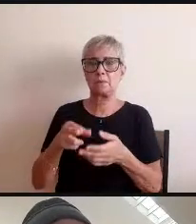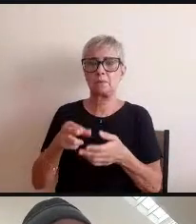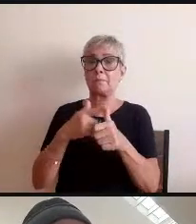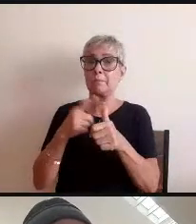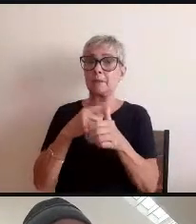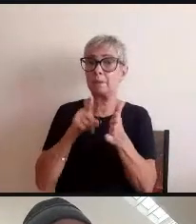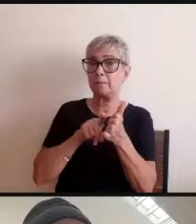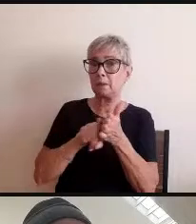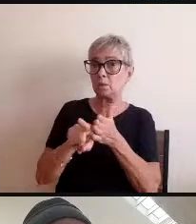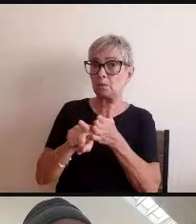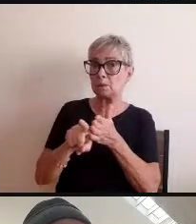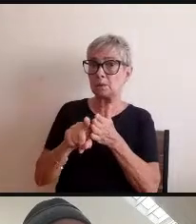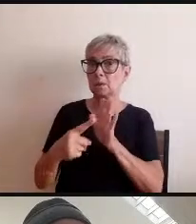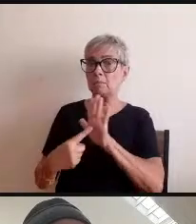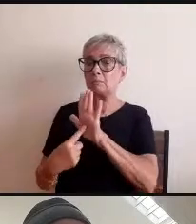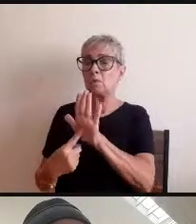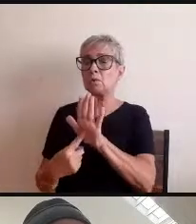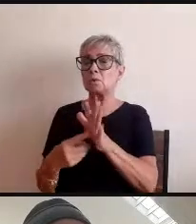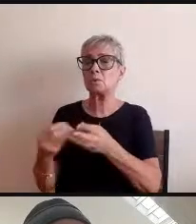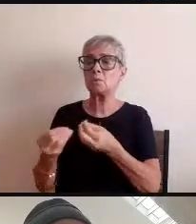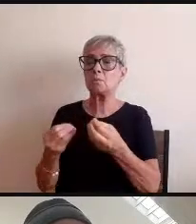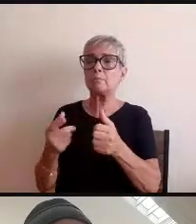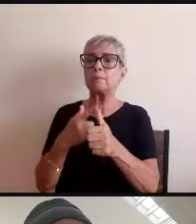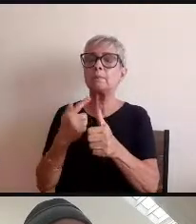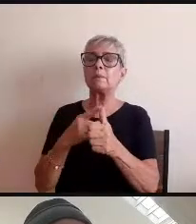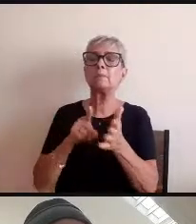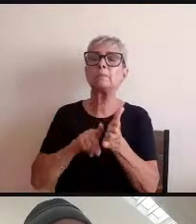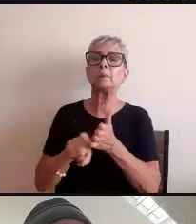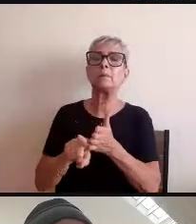pra dar a primeira pergunta ela